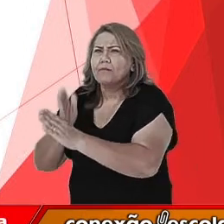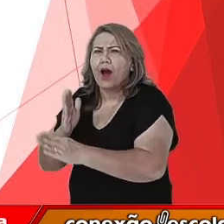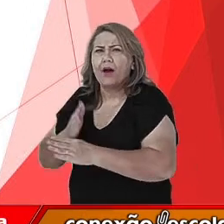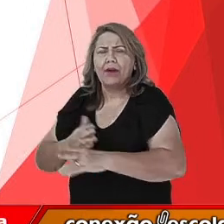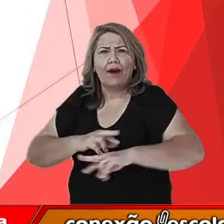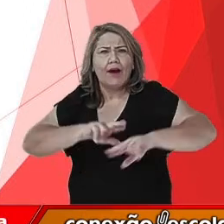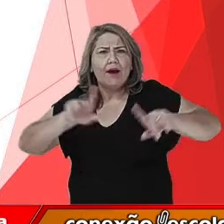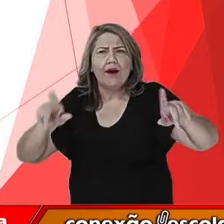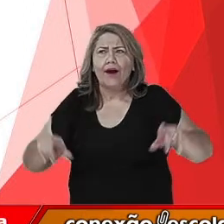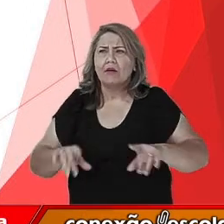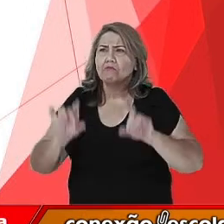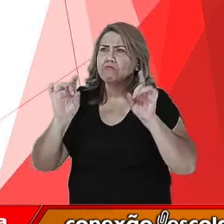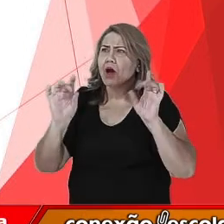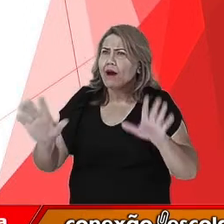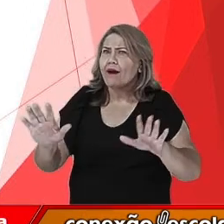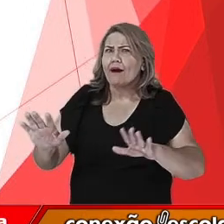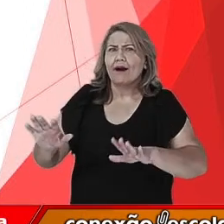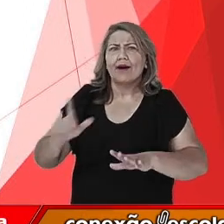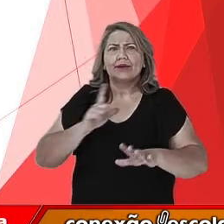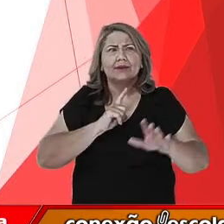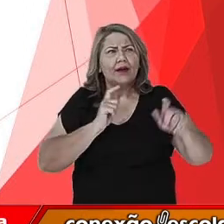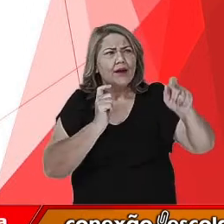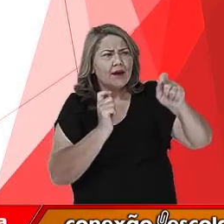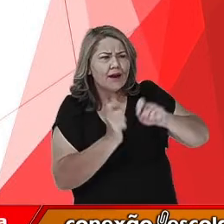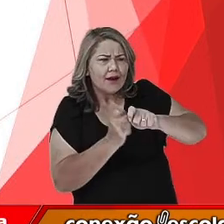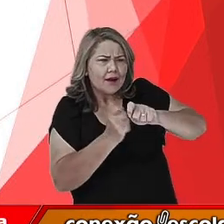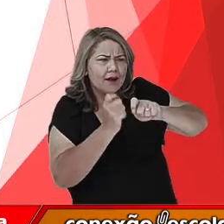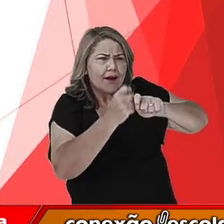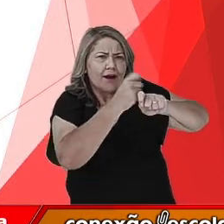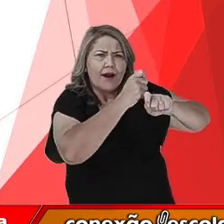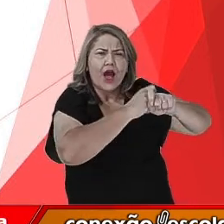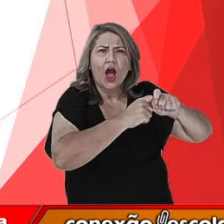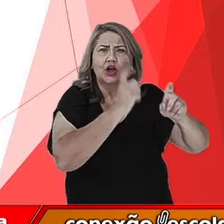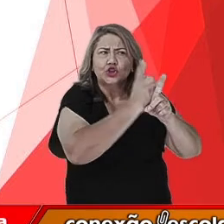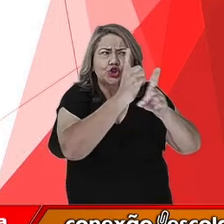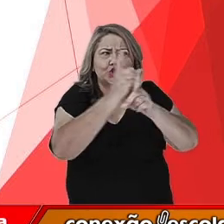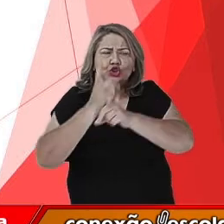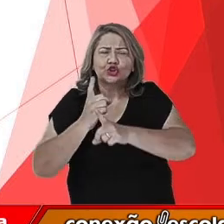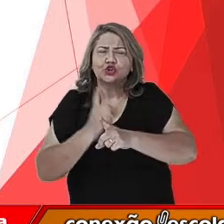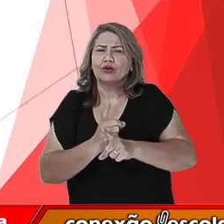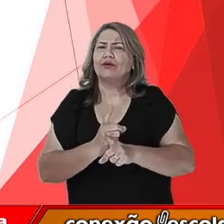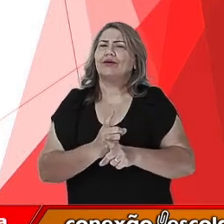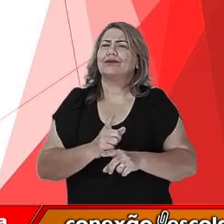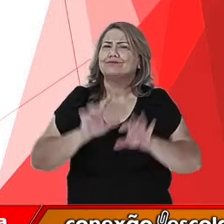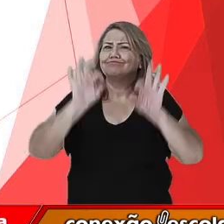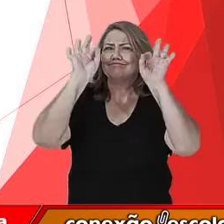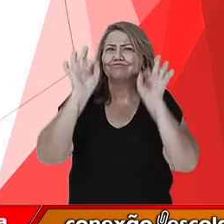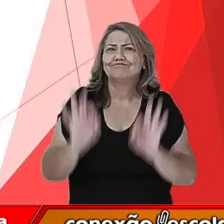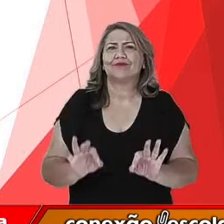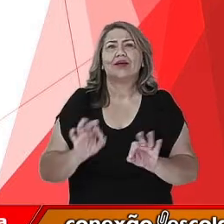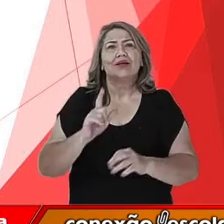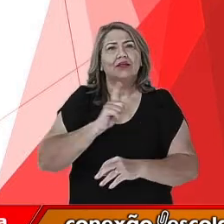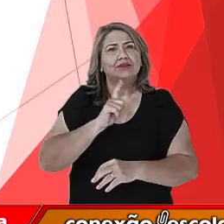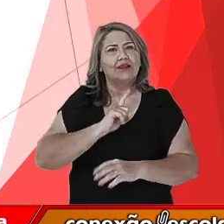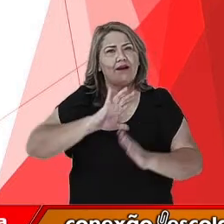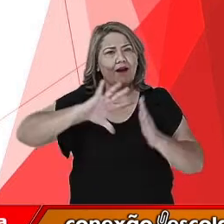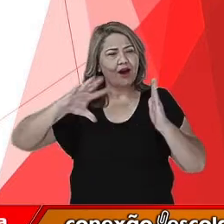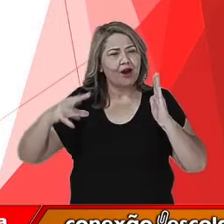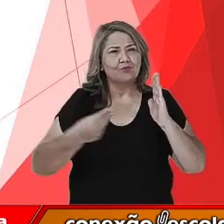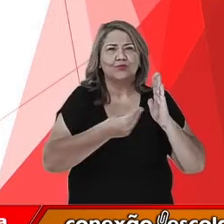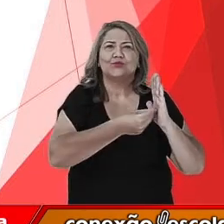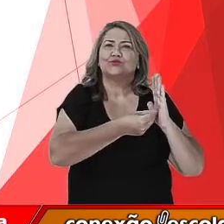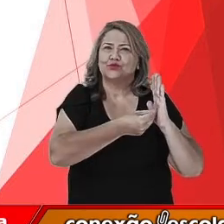arqueológicos surgem, e nós podemos, então, garantir que grande parte da Amazônia